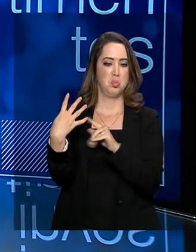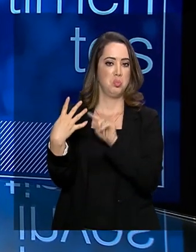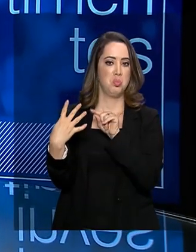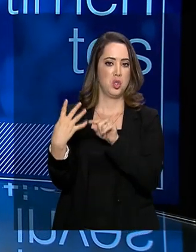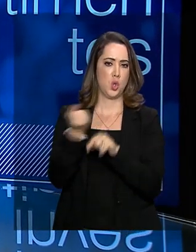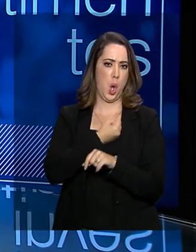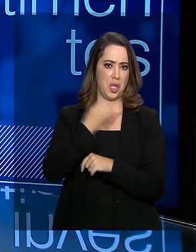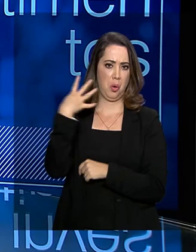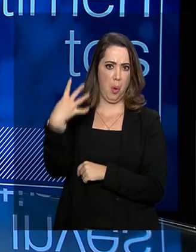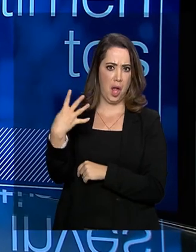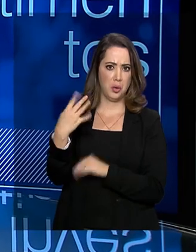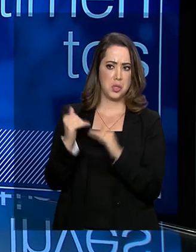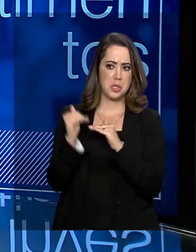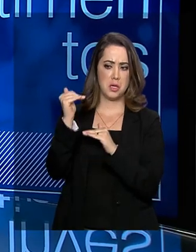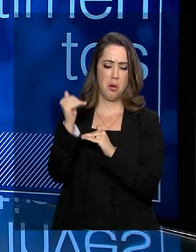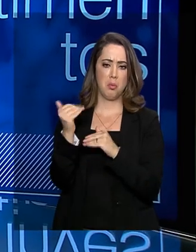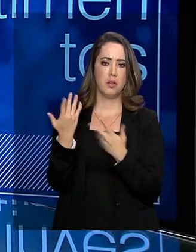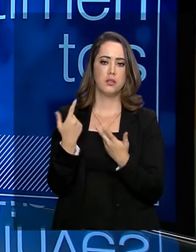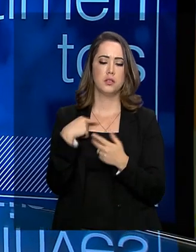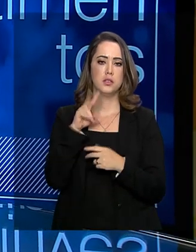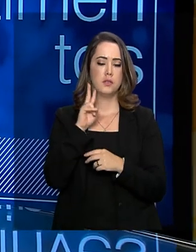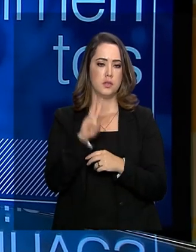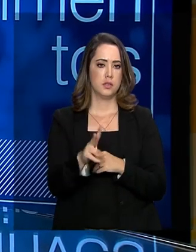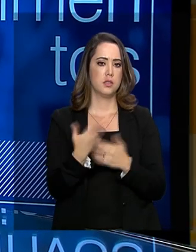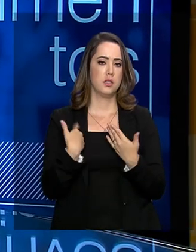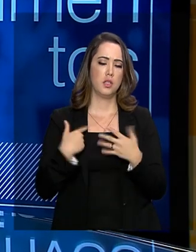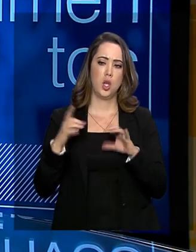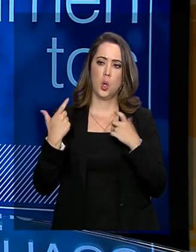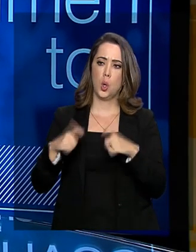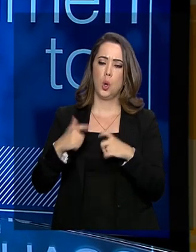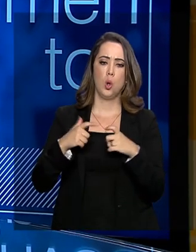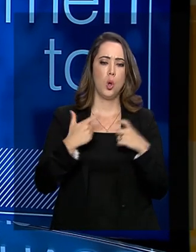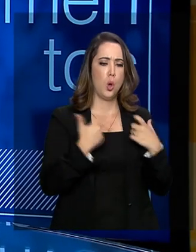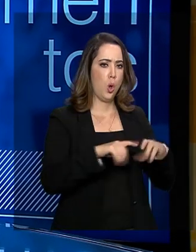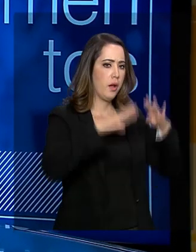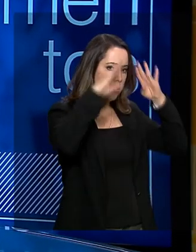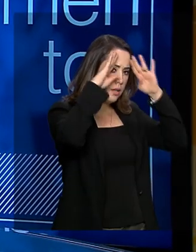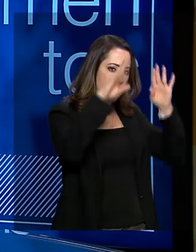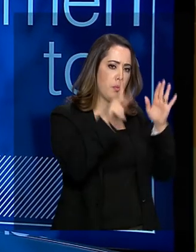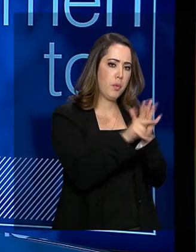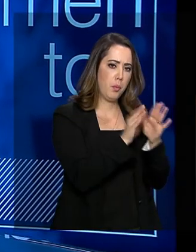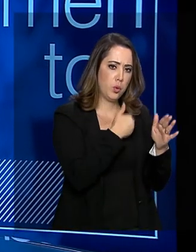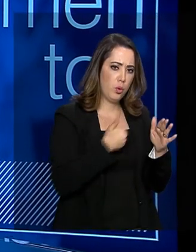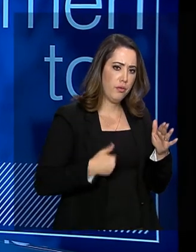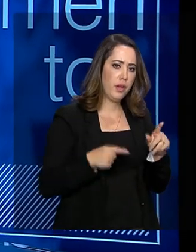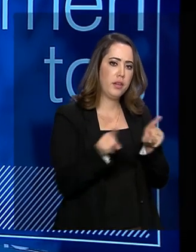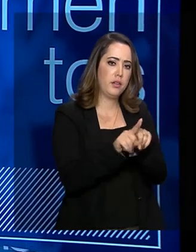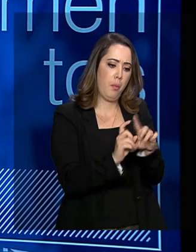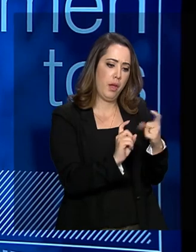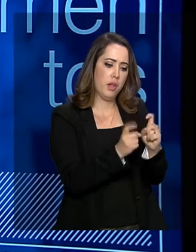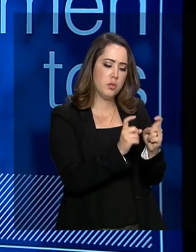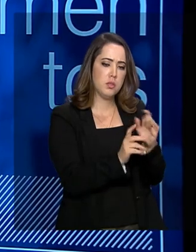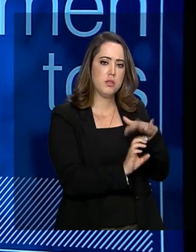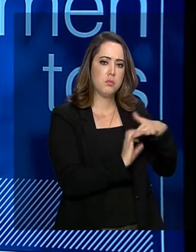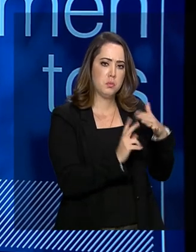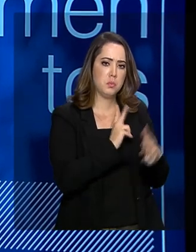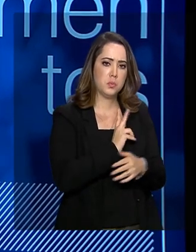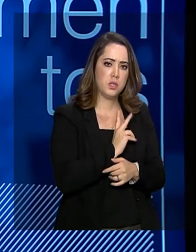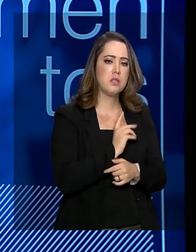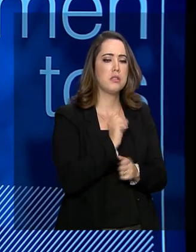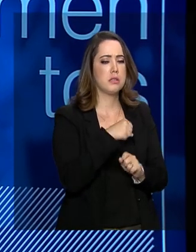acontece e isso... Aí você tem aeroportos concedidos e ainda aeroportos que estão com a Infraero. Infraero, exatamente. Esse ambiente de